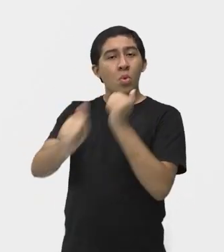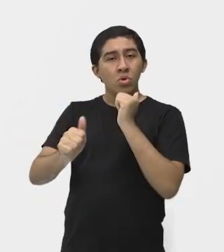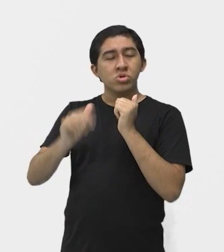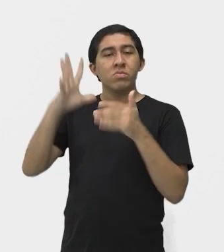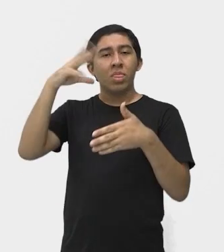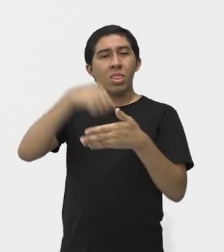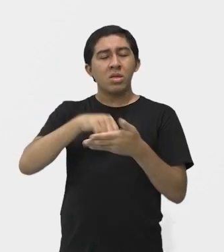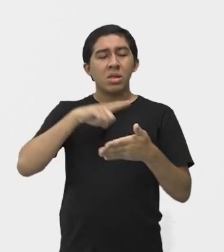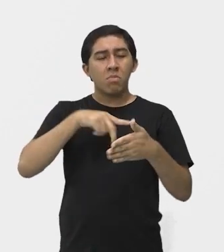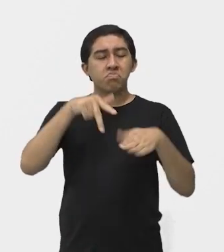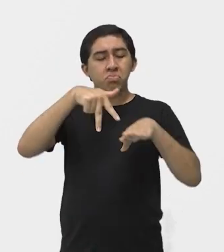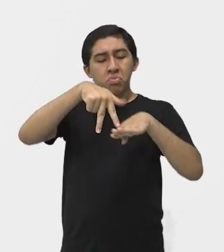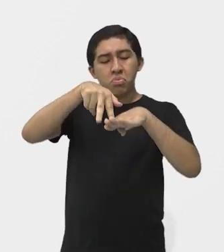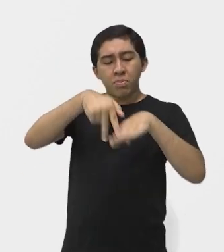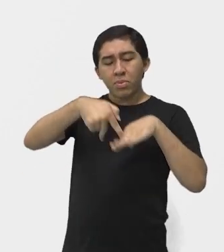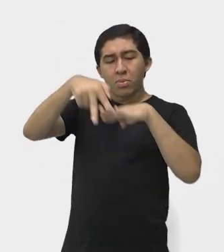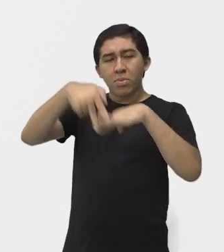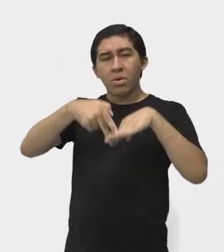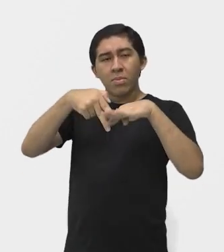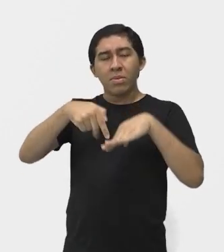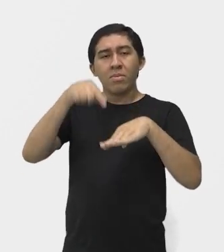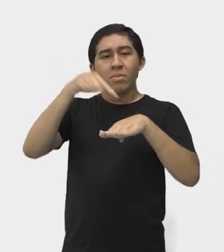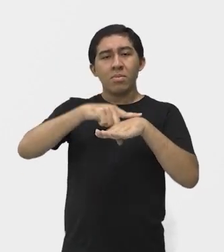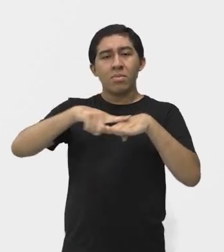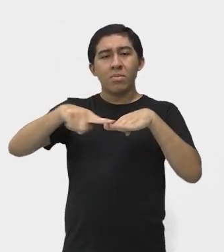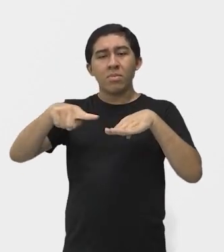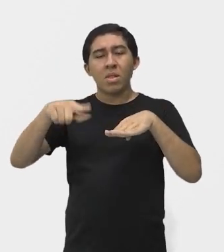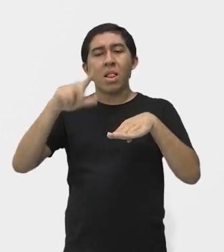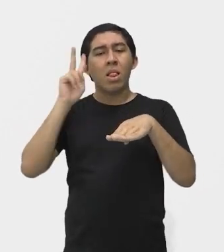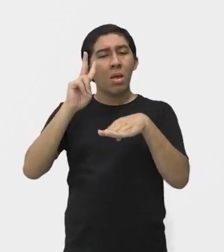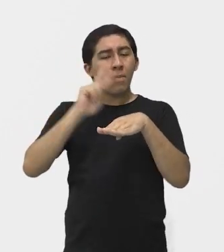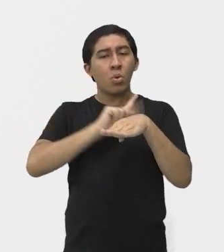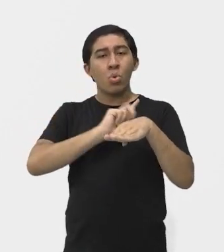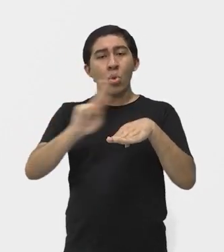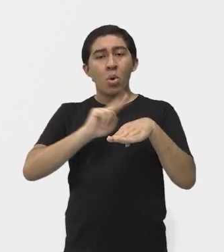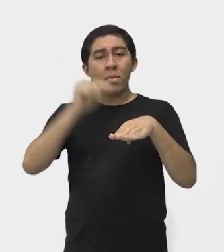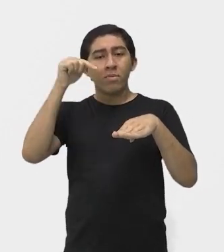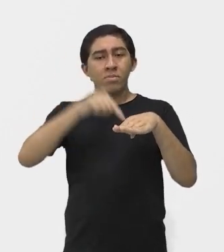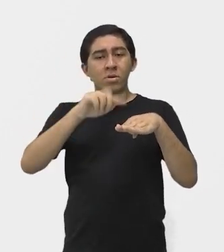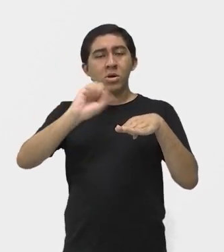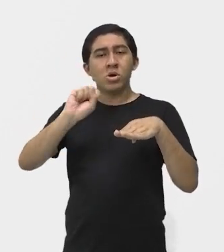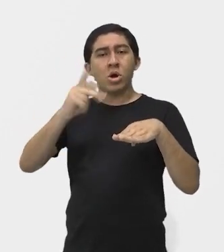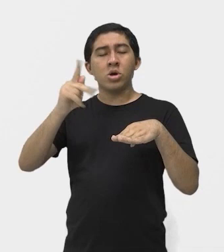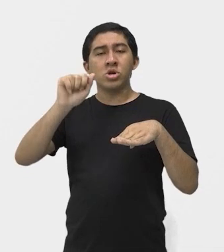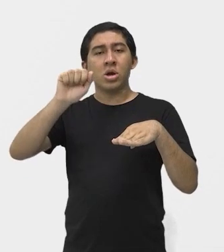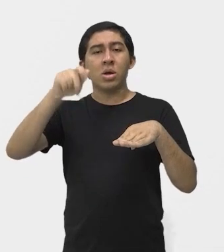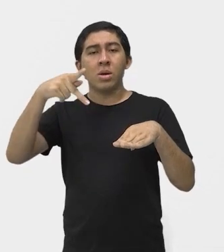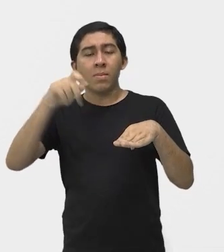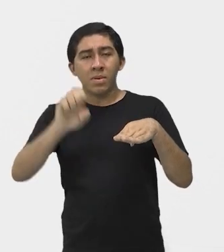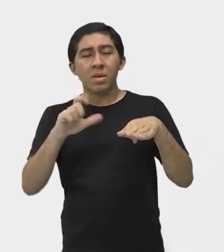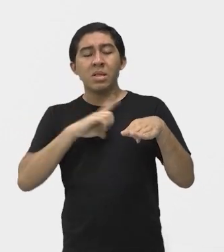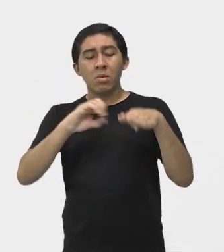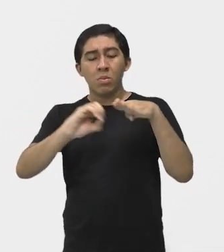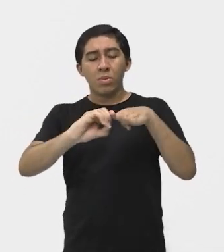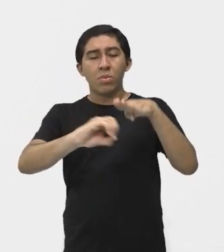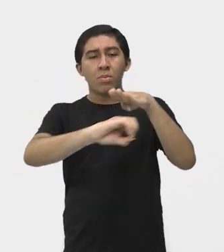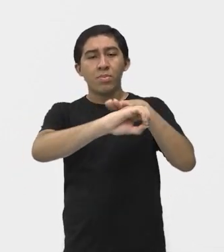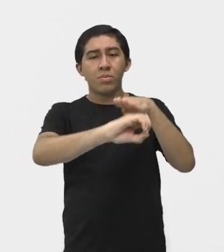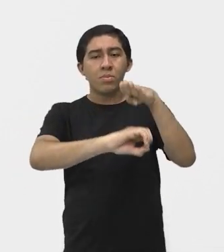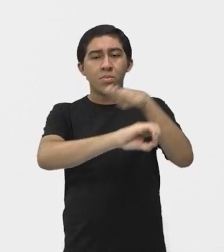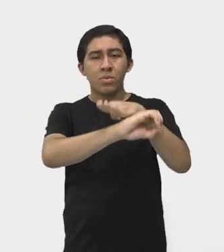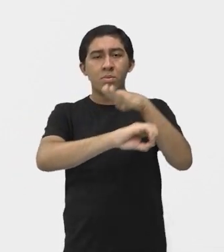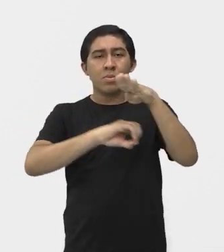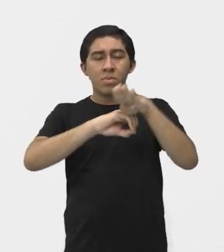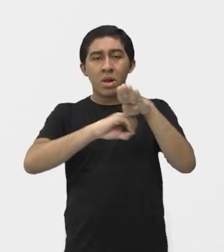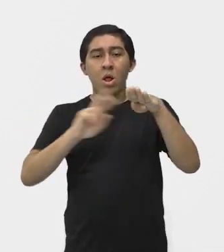prancha, né? A gente relembra que o nome da prancha é shape, com quatro rodas pequenas presas ali a dois eixos, que vão ser chamados de trucks,